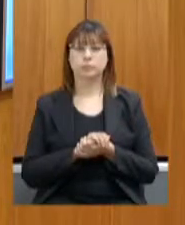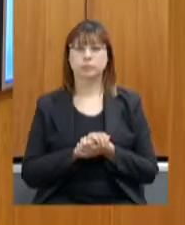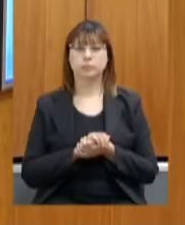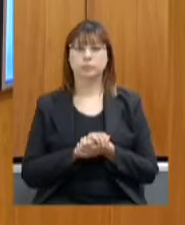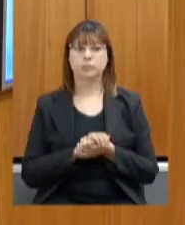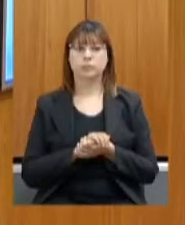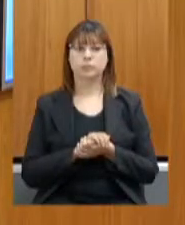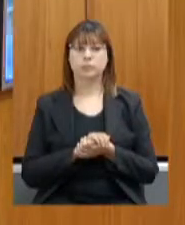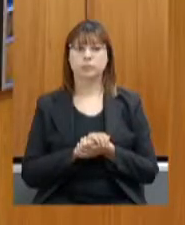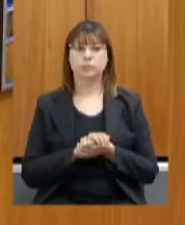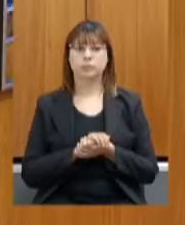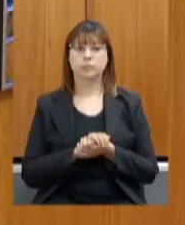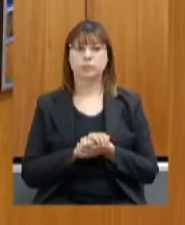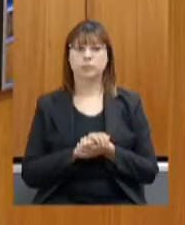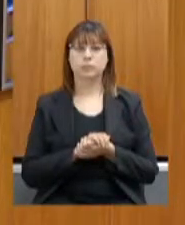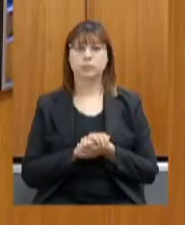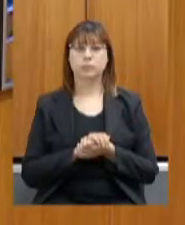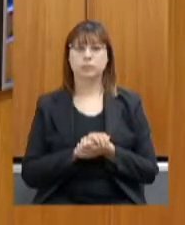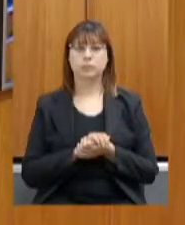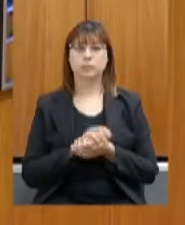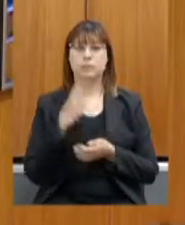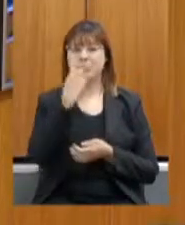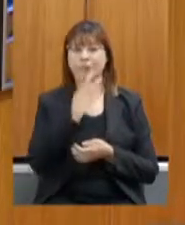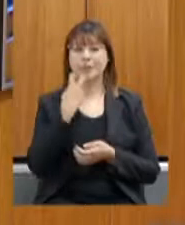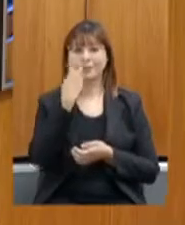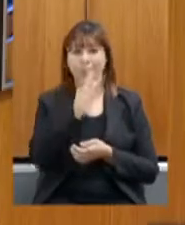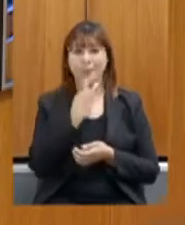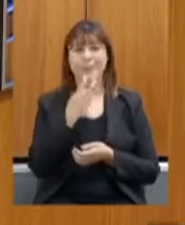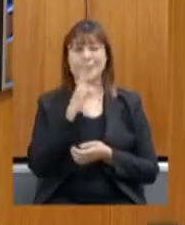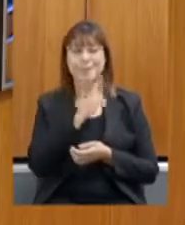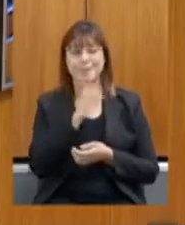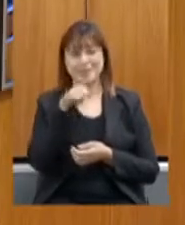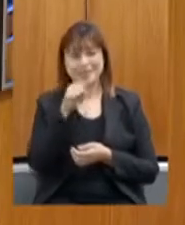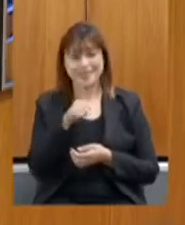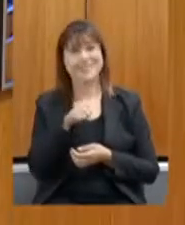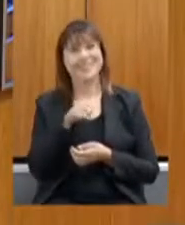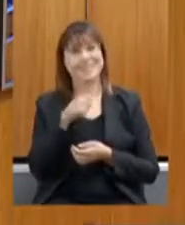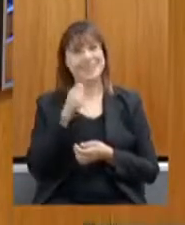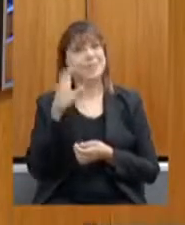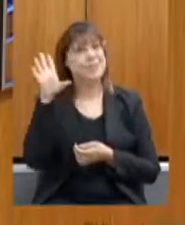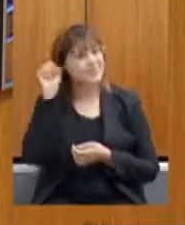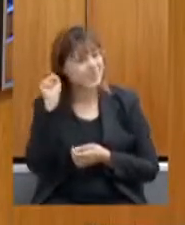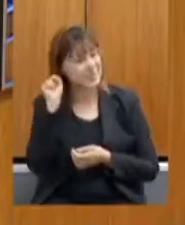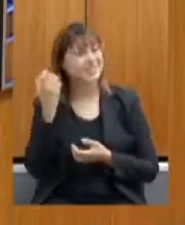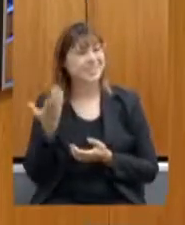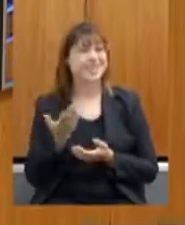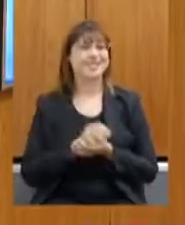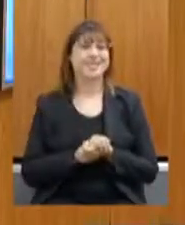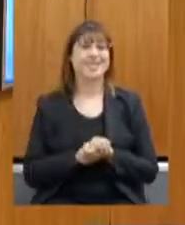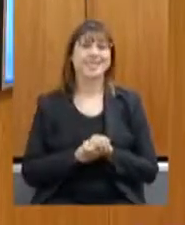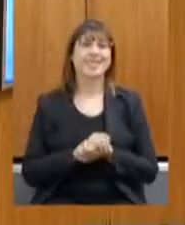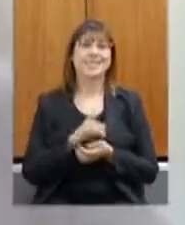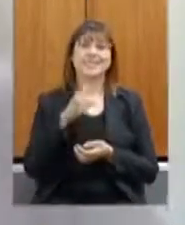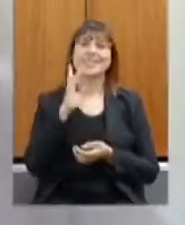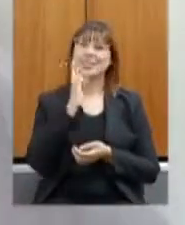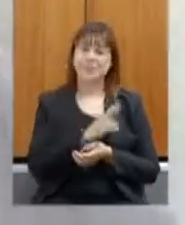pela leitura labial ele votou sim novamente deputado o som não foi deputado Inácio Franco vota sim